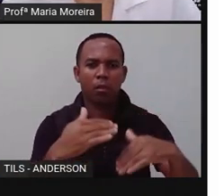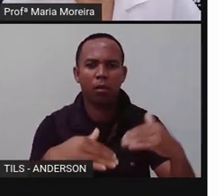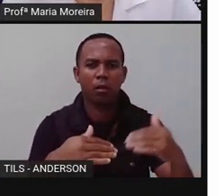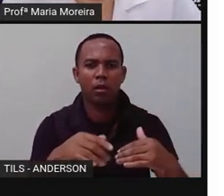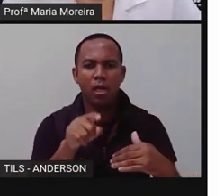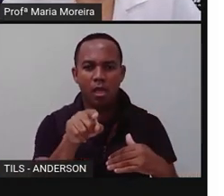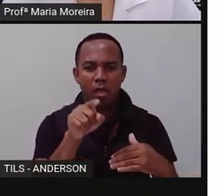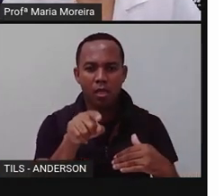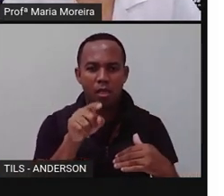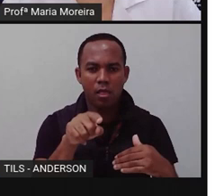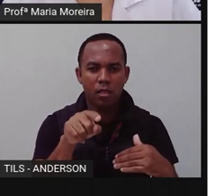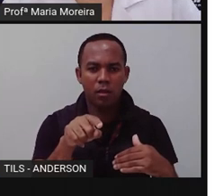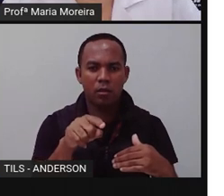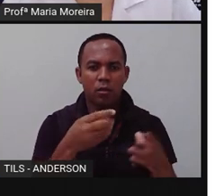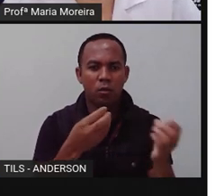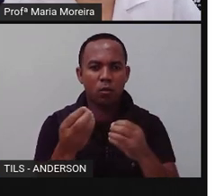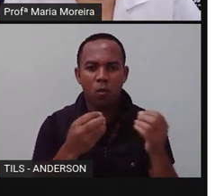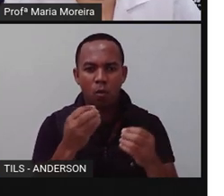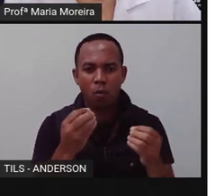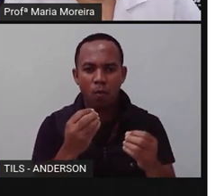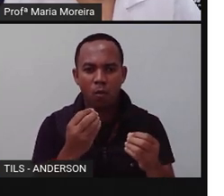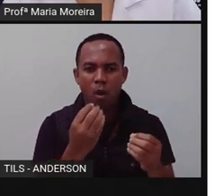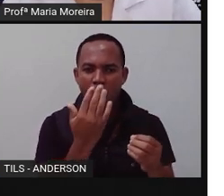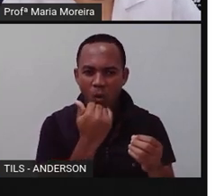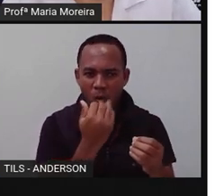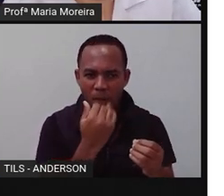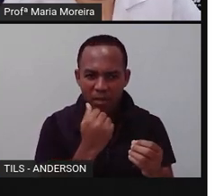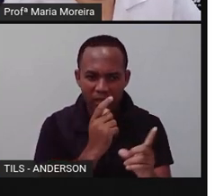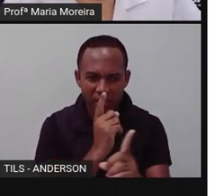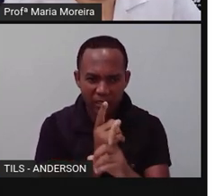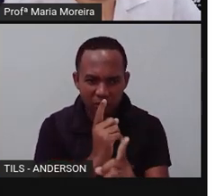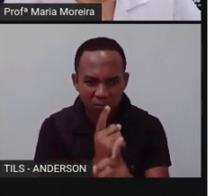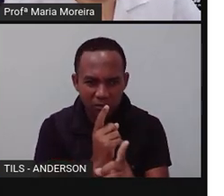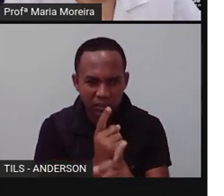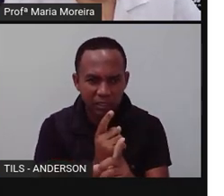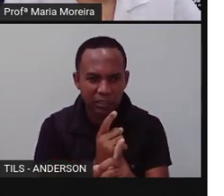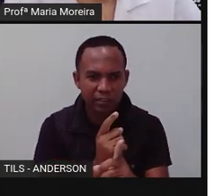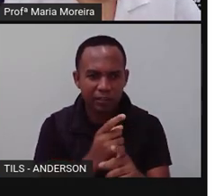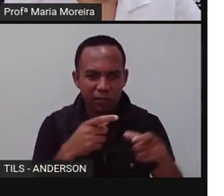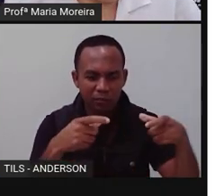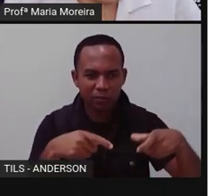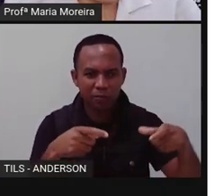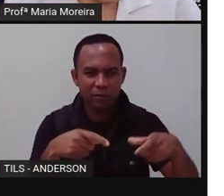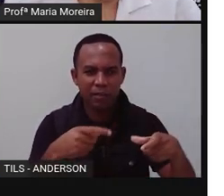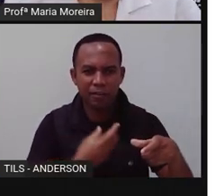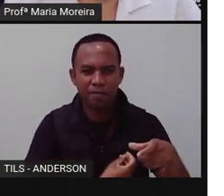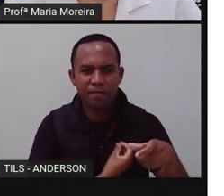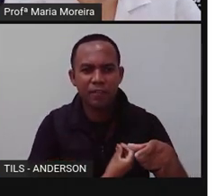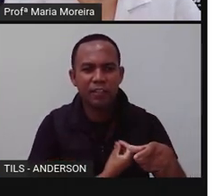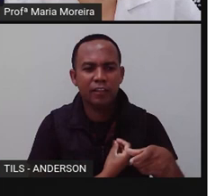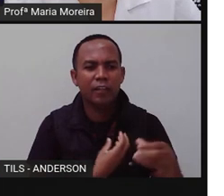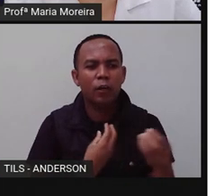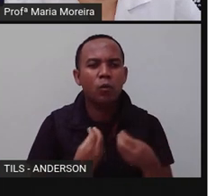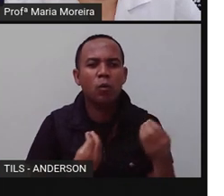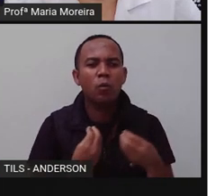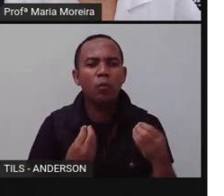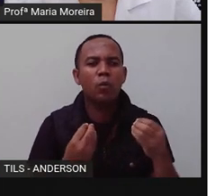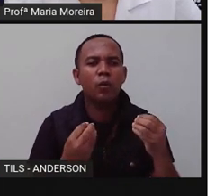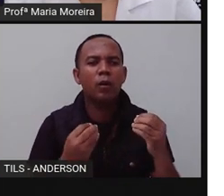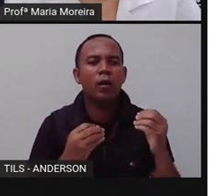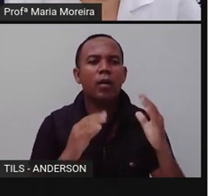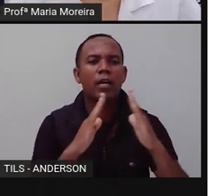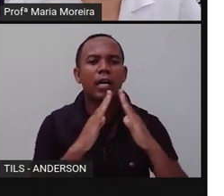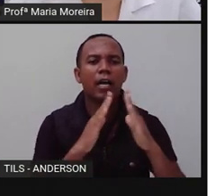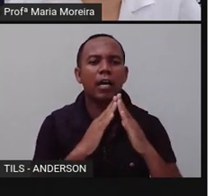O dragão de Komodo não vai encontrar mais comida. Nem um local para se abrigar. Sua casa foi destruída.